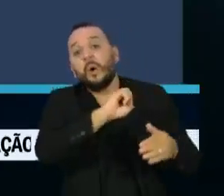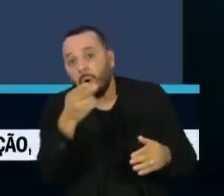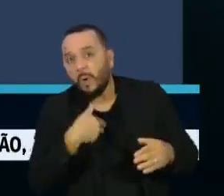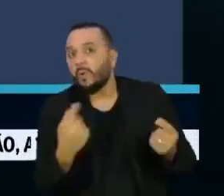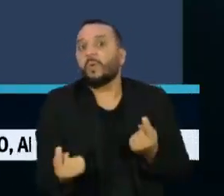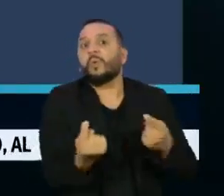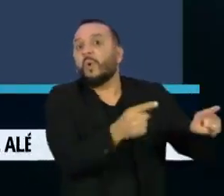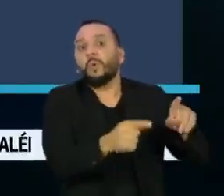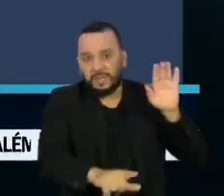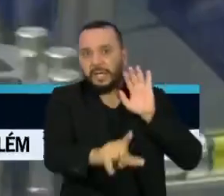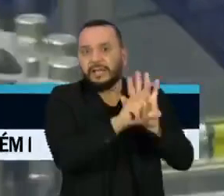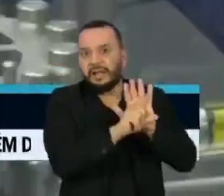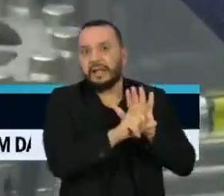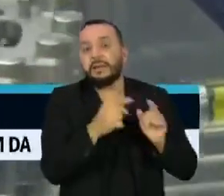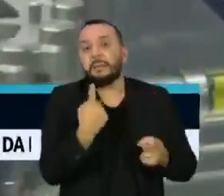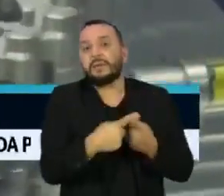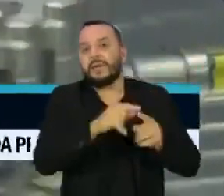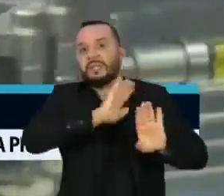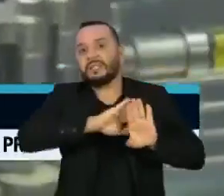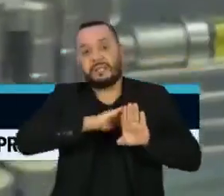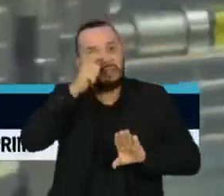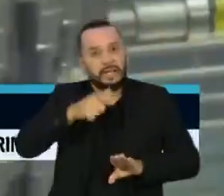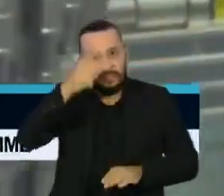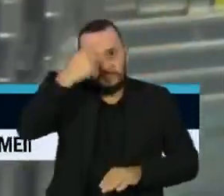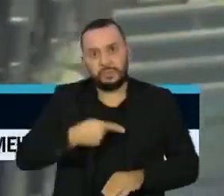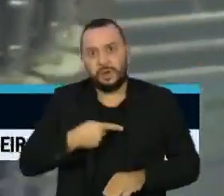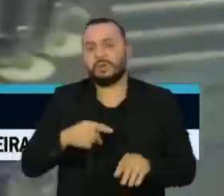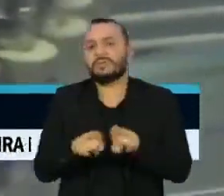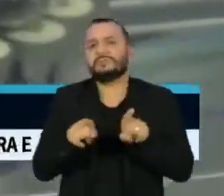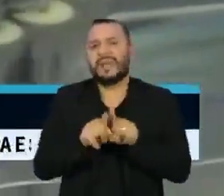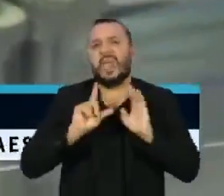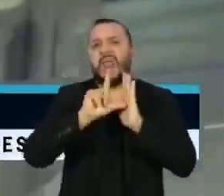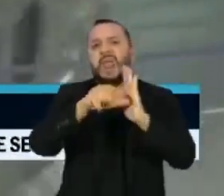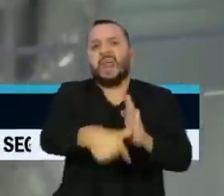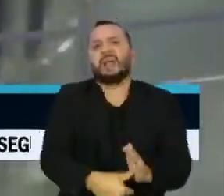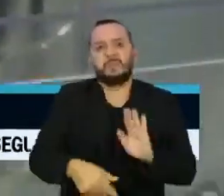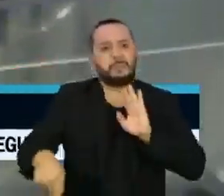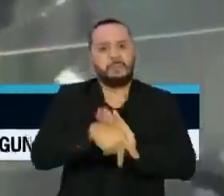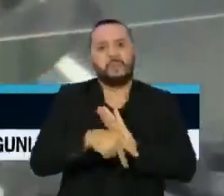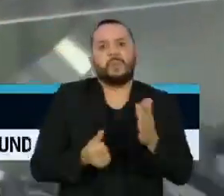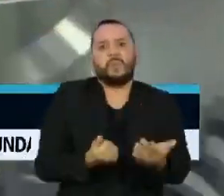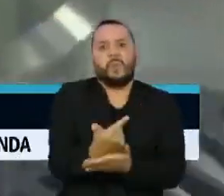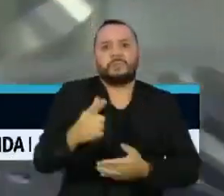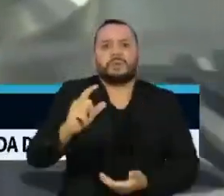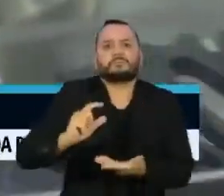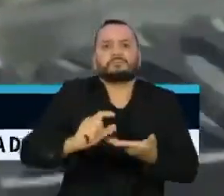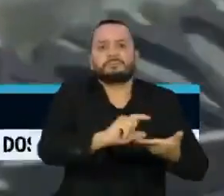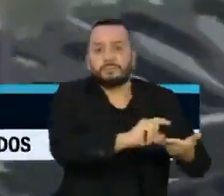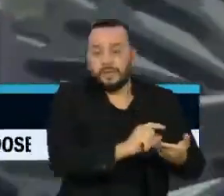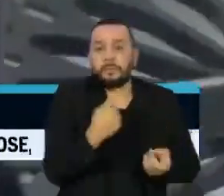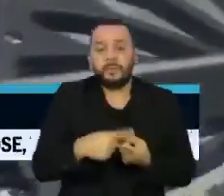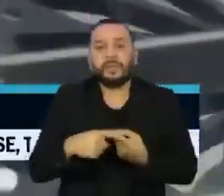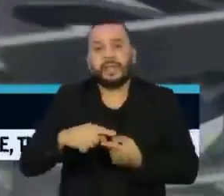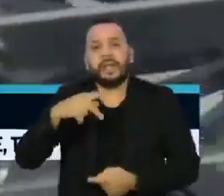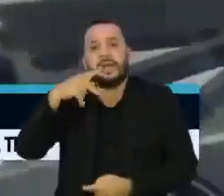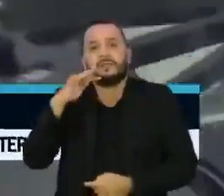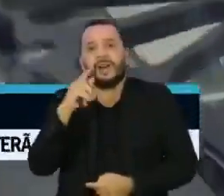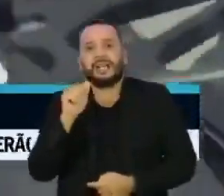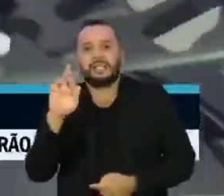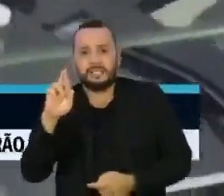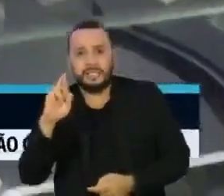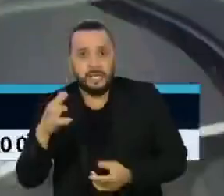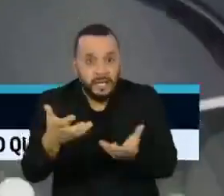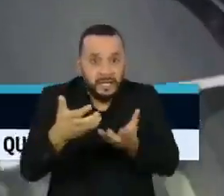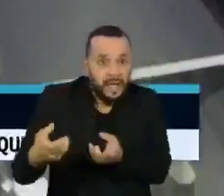satisfazer interesse pessoal. E o retardo na compra de vacinas, após o governo recusar a oferta da Pfizer em setembro do ano